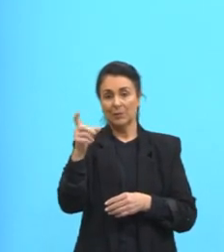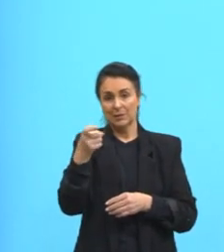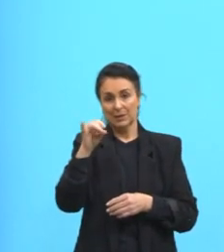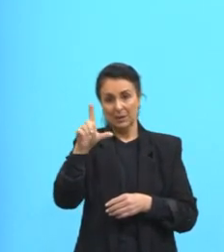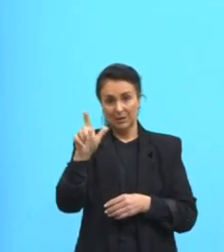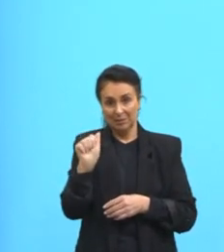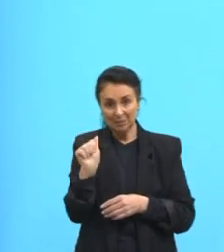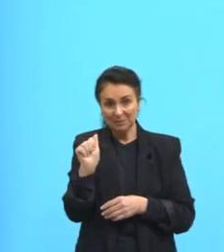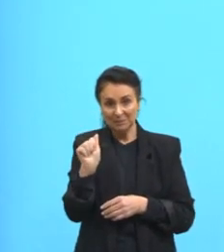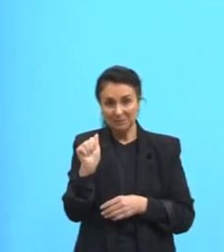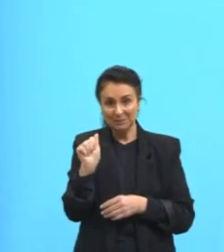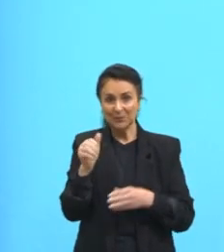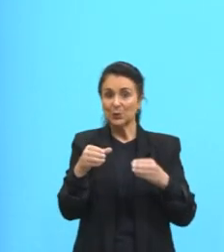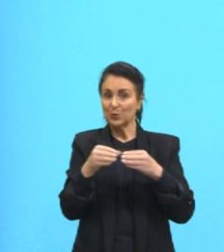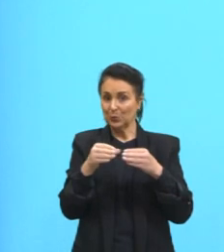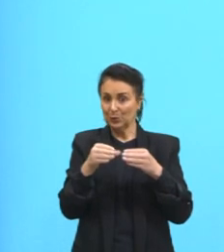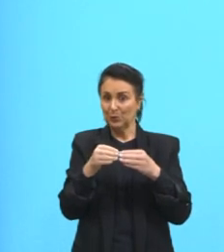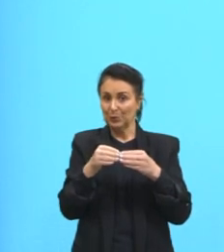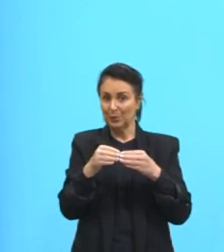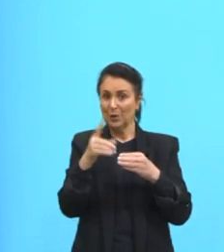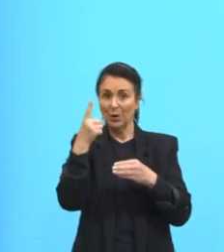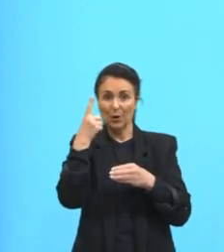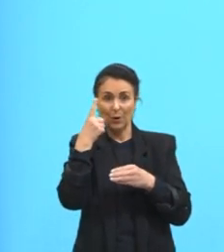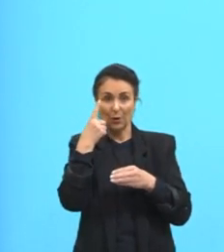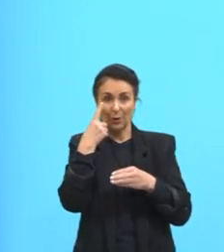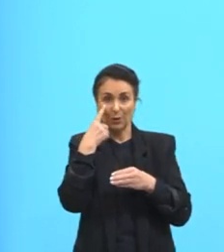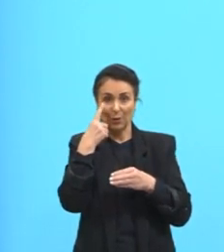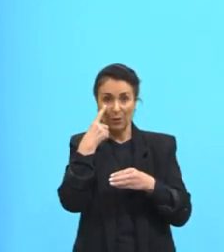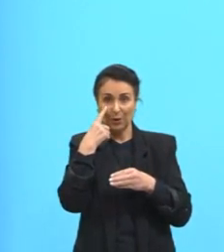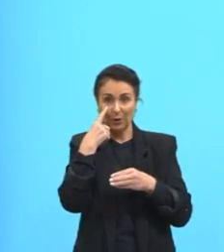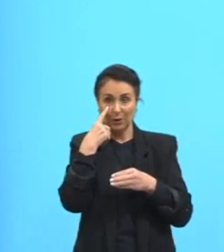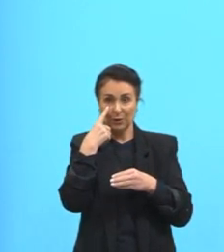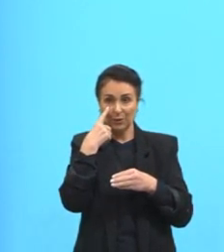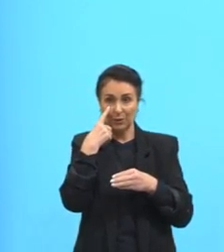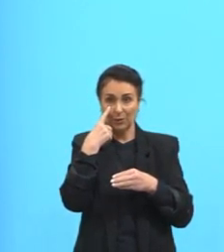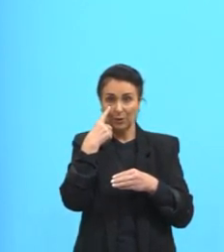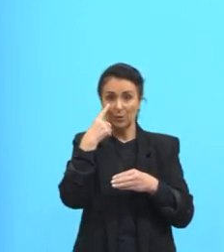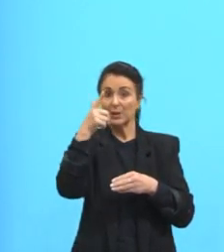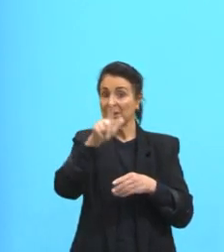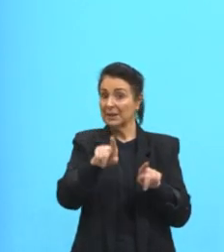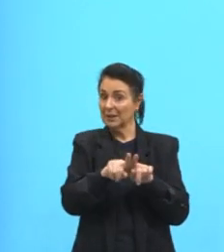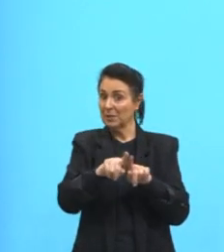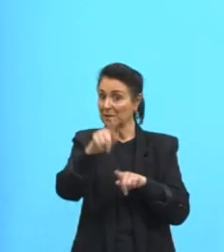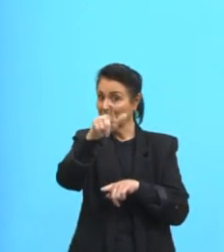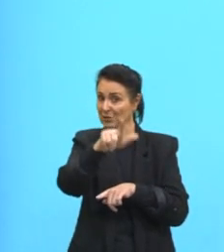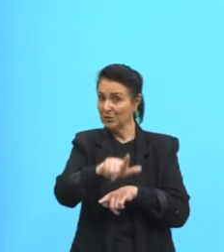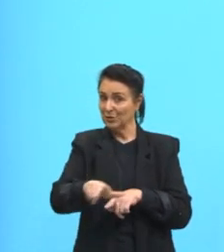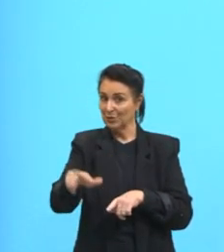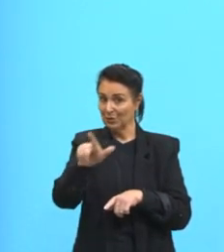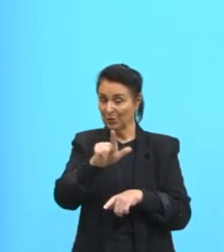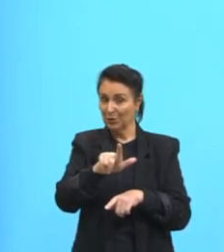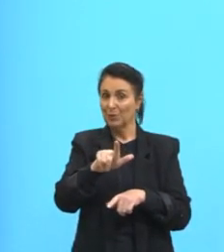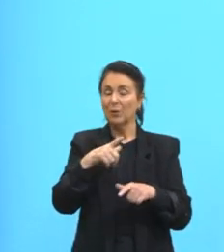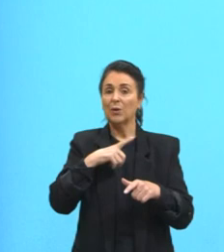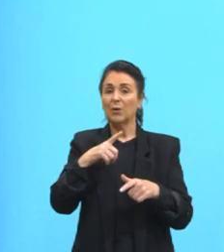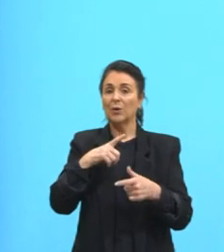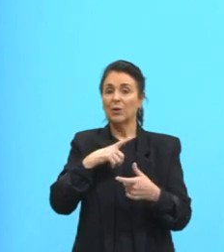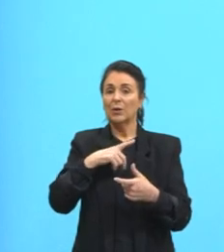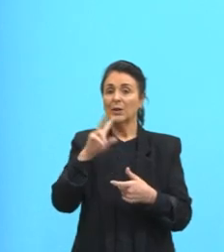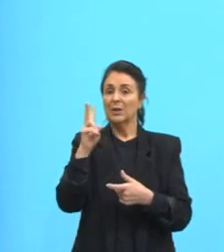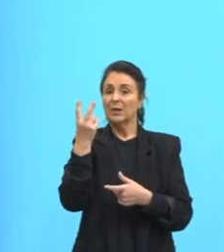Aí tem na glicerina, hidroxilas. E no polietileno glicol também temos hidroxila nas extremidades,